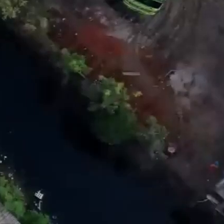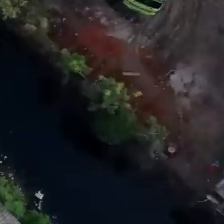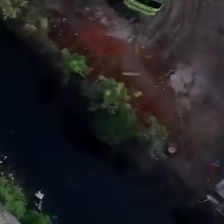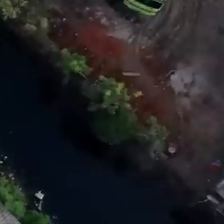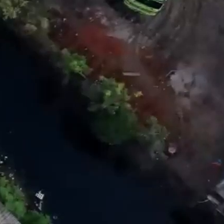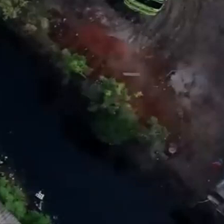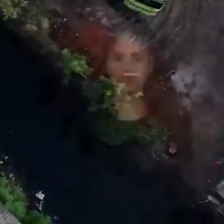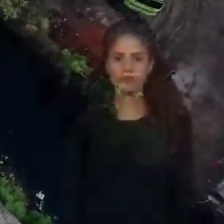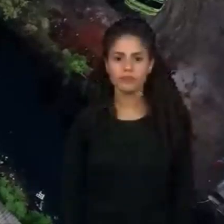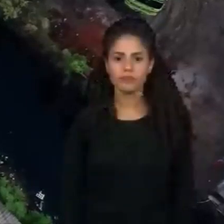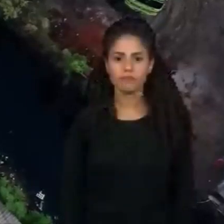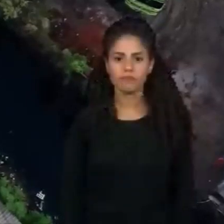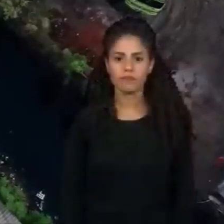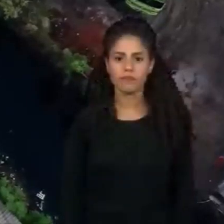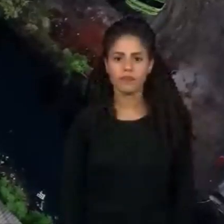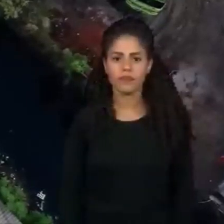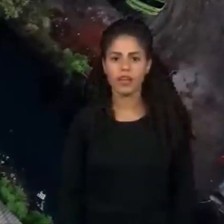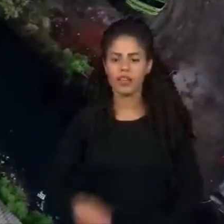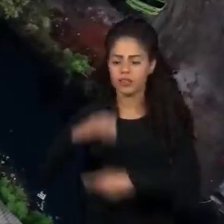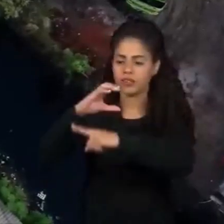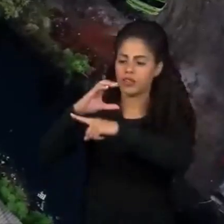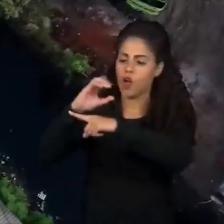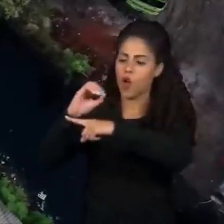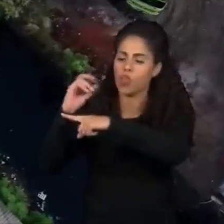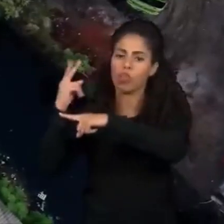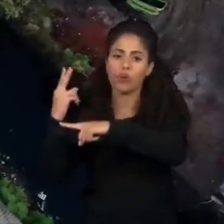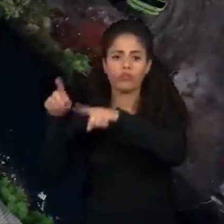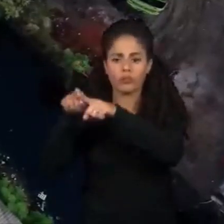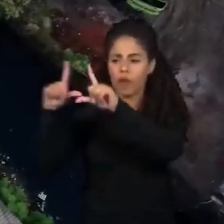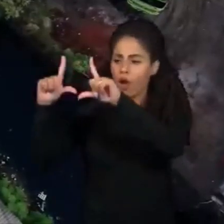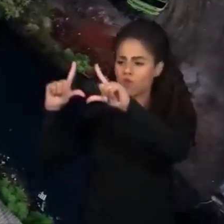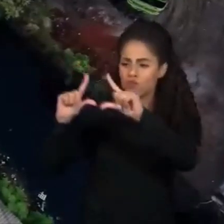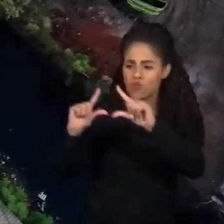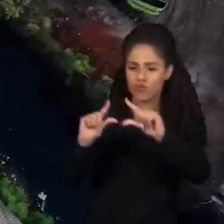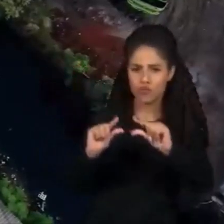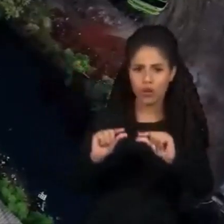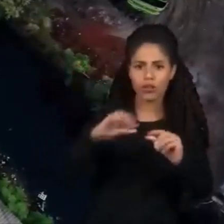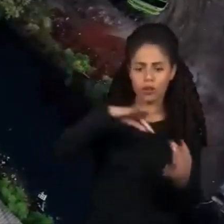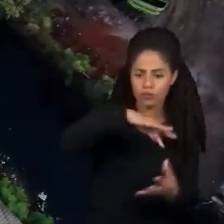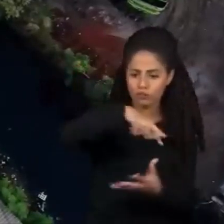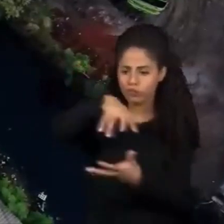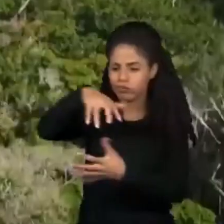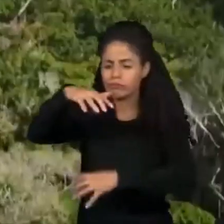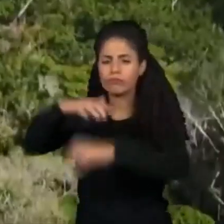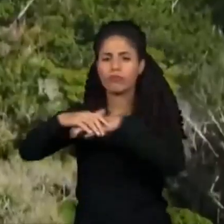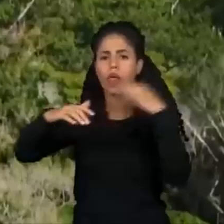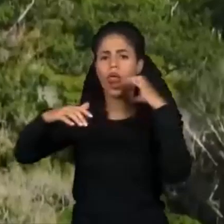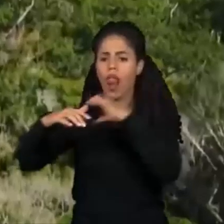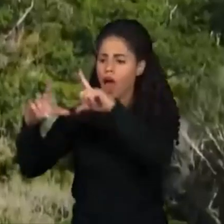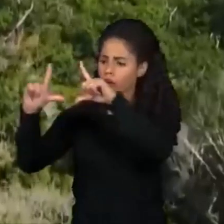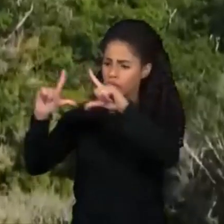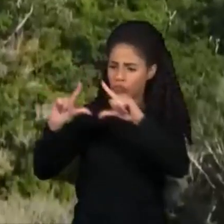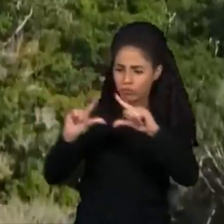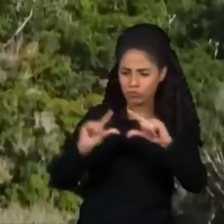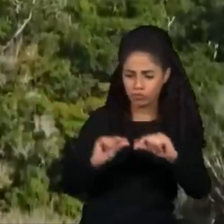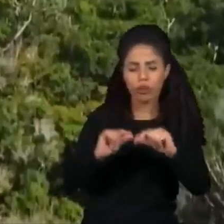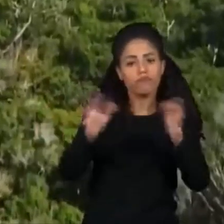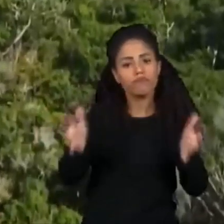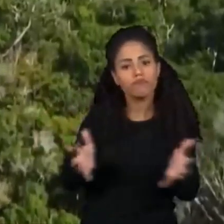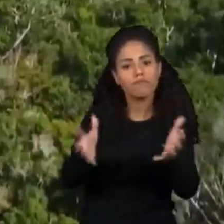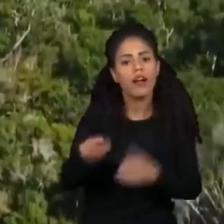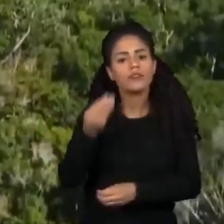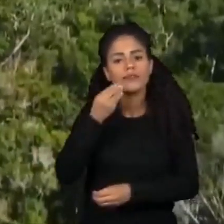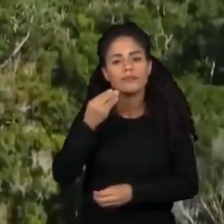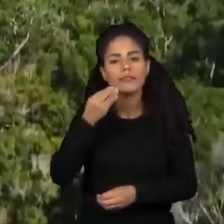Reduzir as emissões de gases de efeito estufa causadores das mudanças climáticas, impulsionar a exportação de